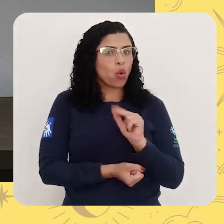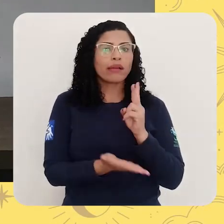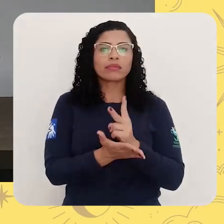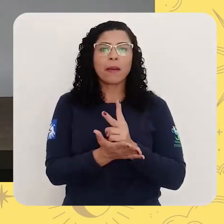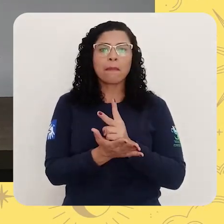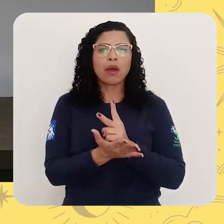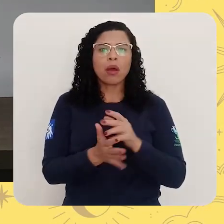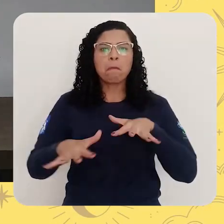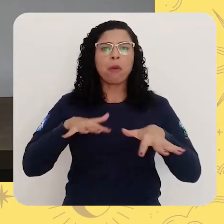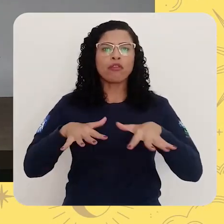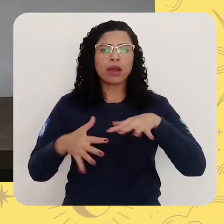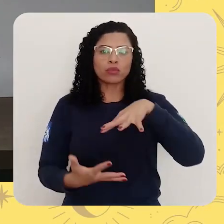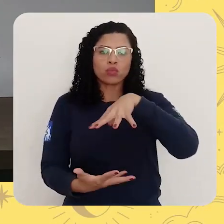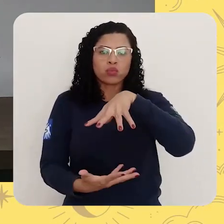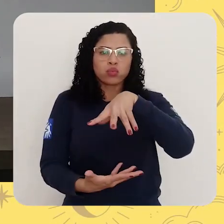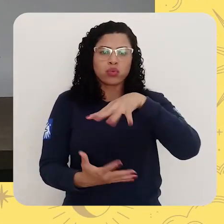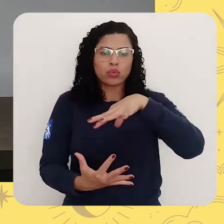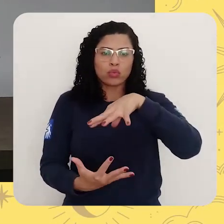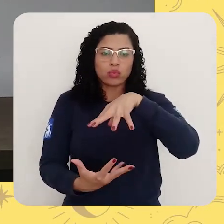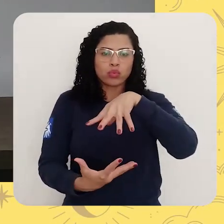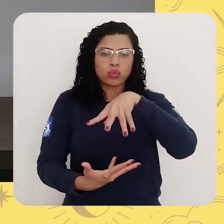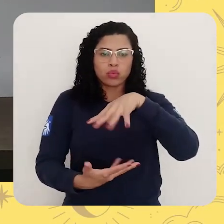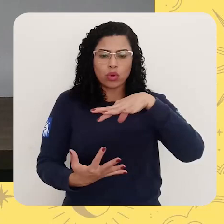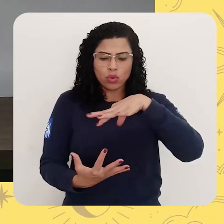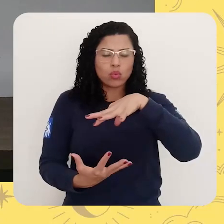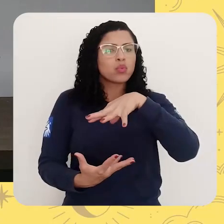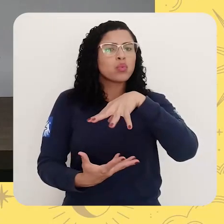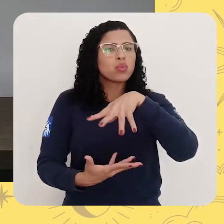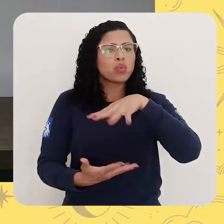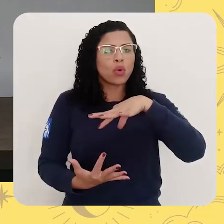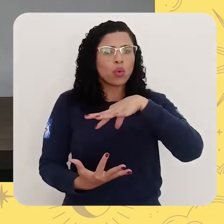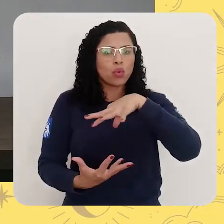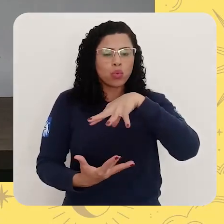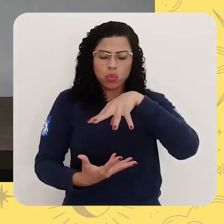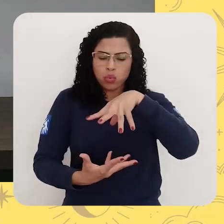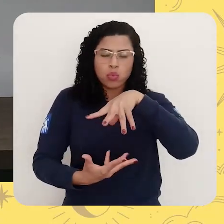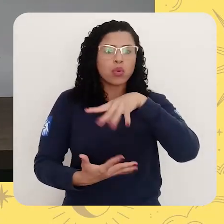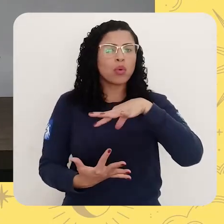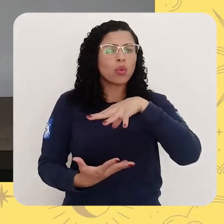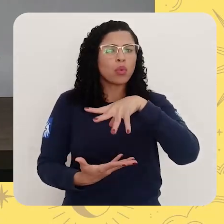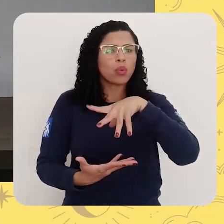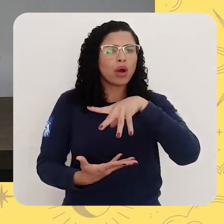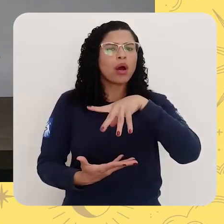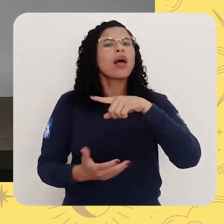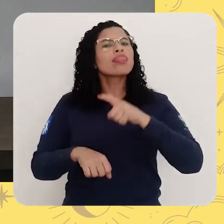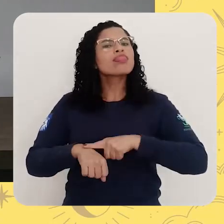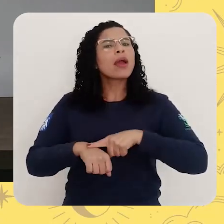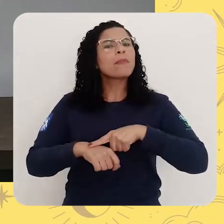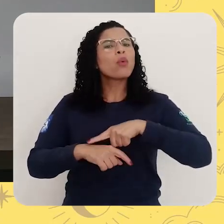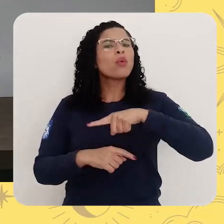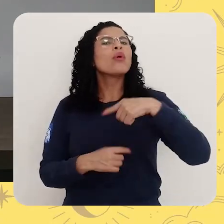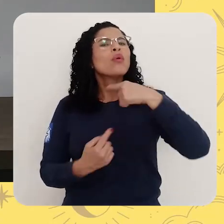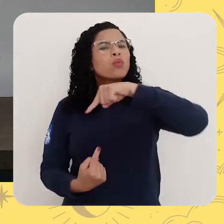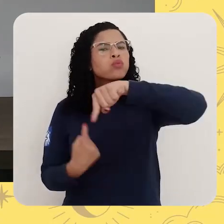Ele está sempre em movimento. É um movimento que ele faz em torno de si mesmo. Que dura 24